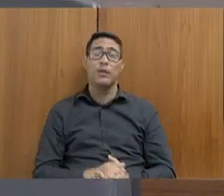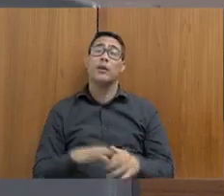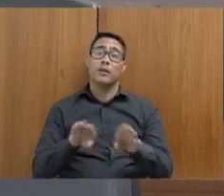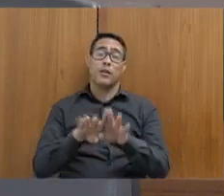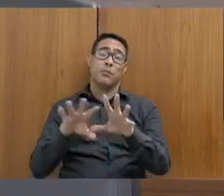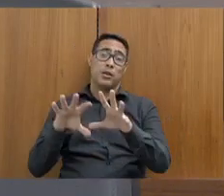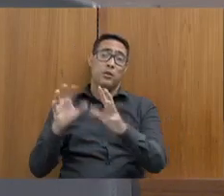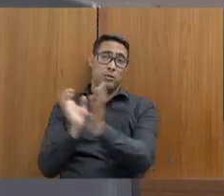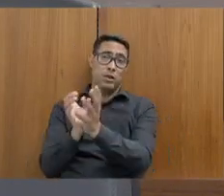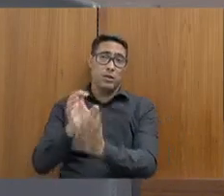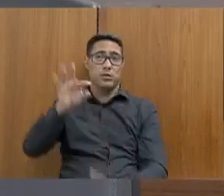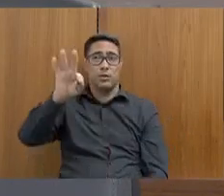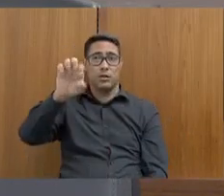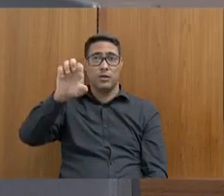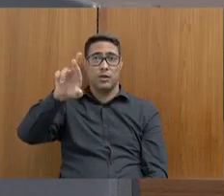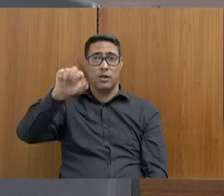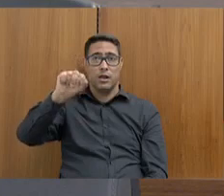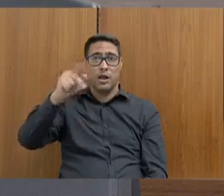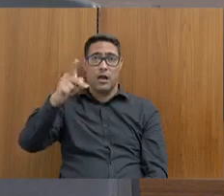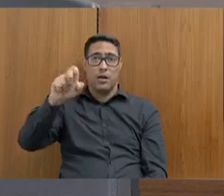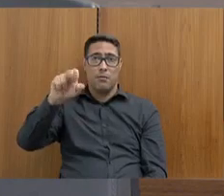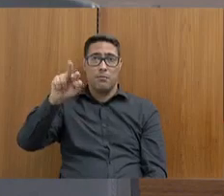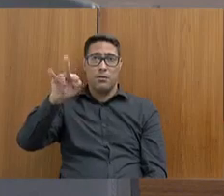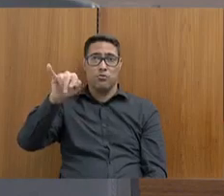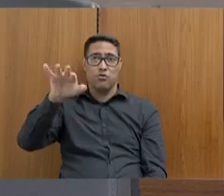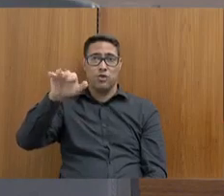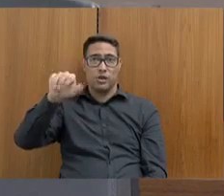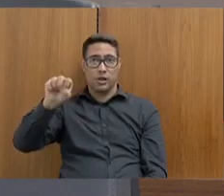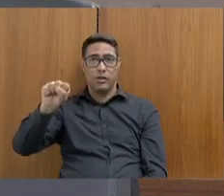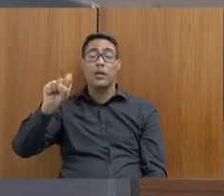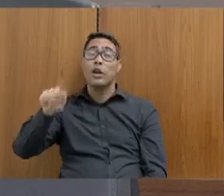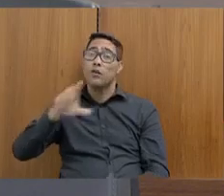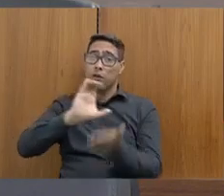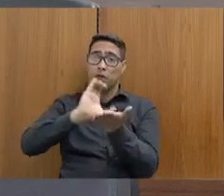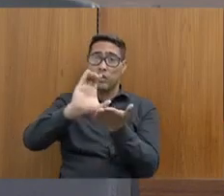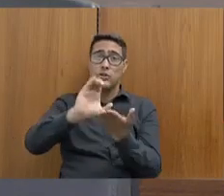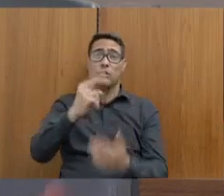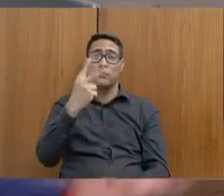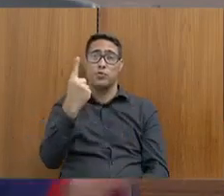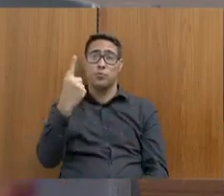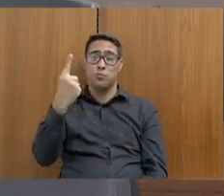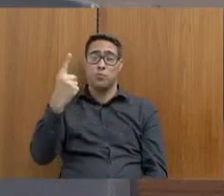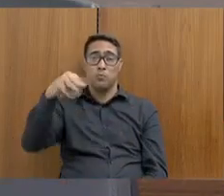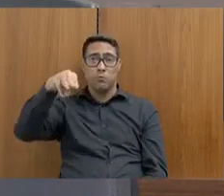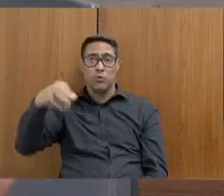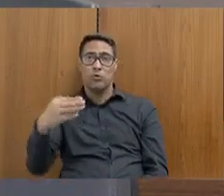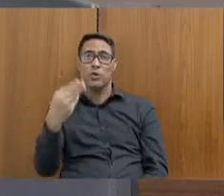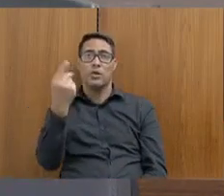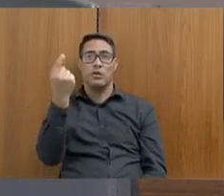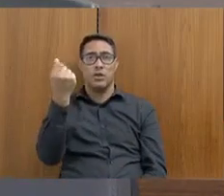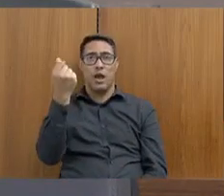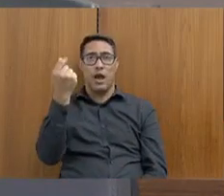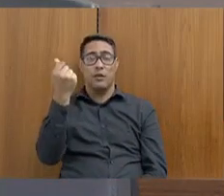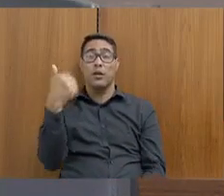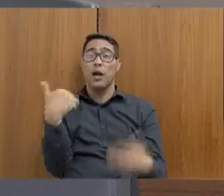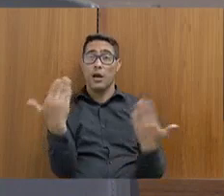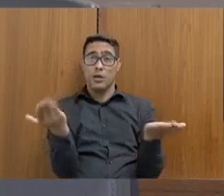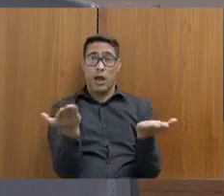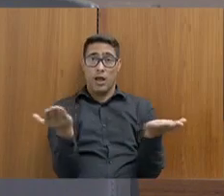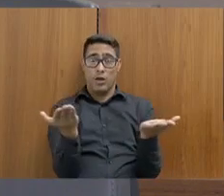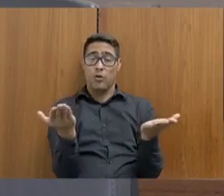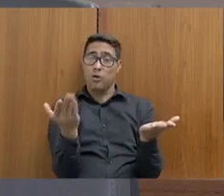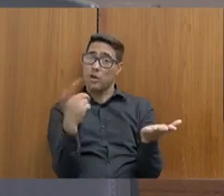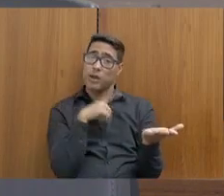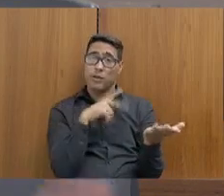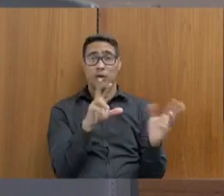Sabemos que foram investidos 21 milhões de reais nas comunidades terapêuticas que agora começam a ser uma responsabilidade